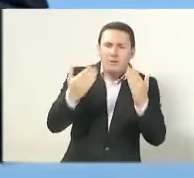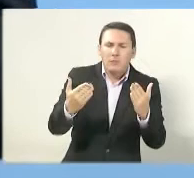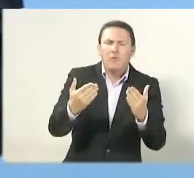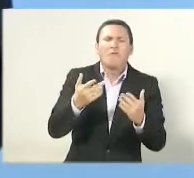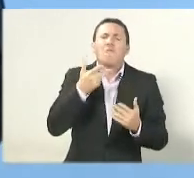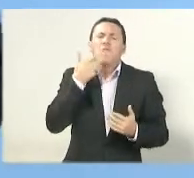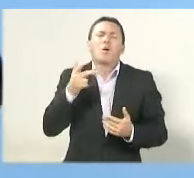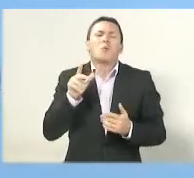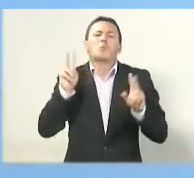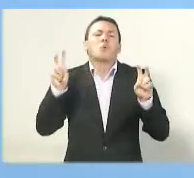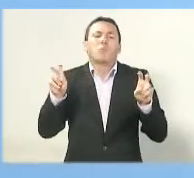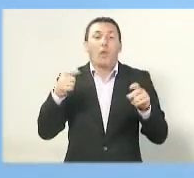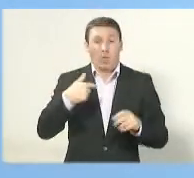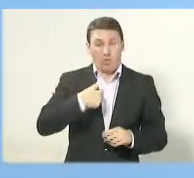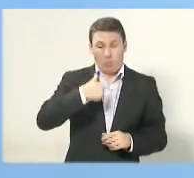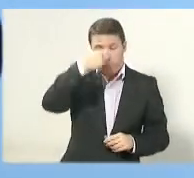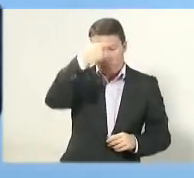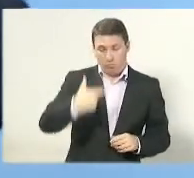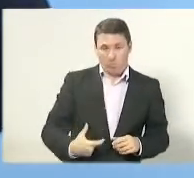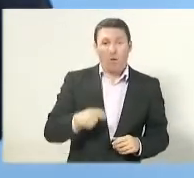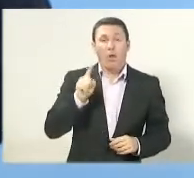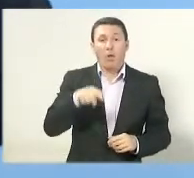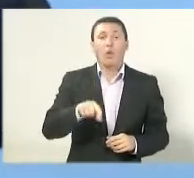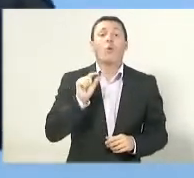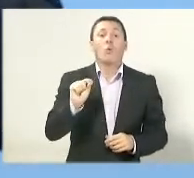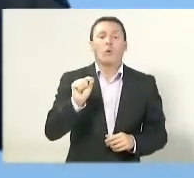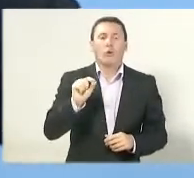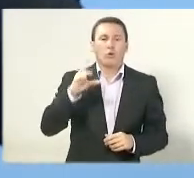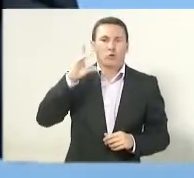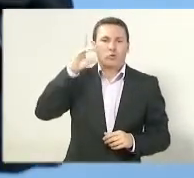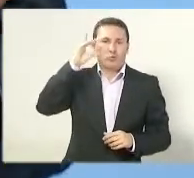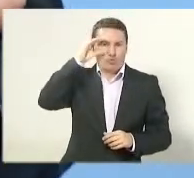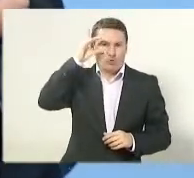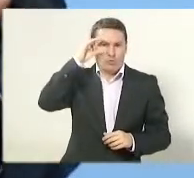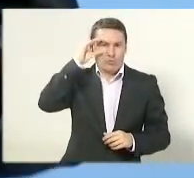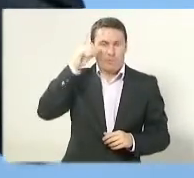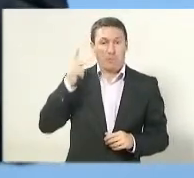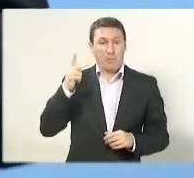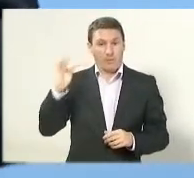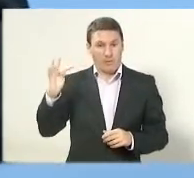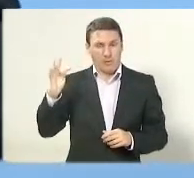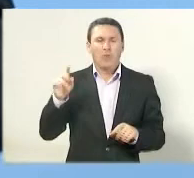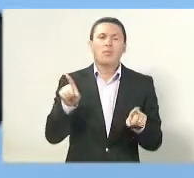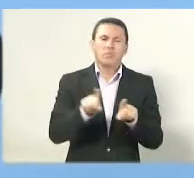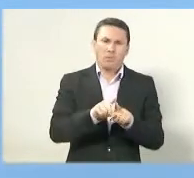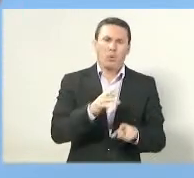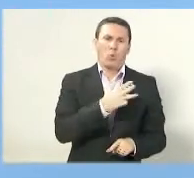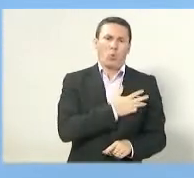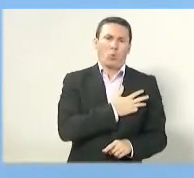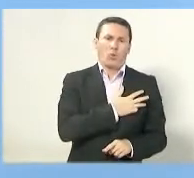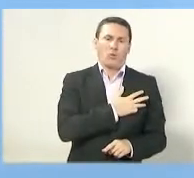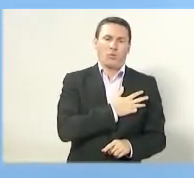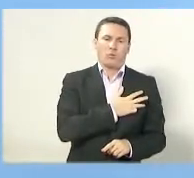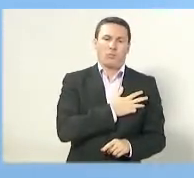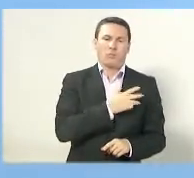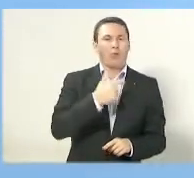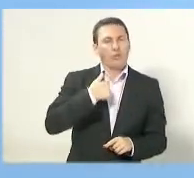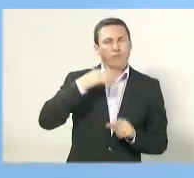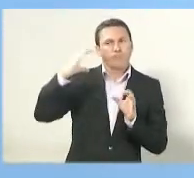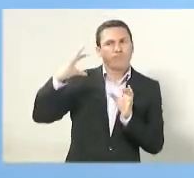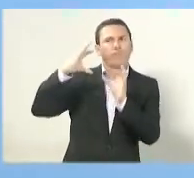e do presidente Lula. Eu tenho o orgulho de participar de um partido que fez essas